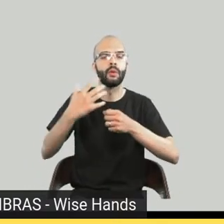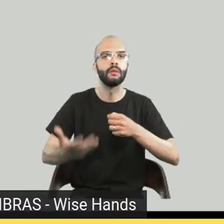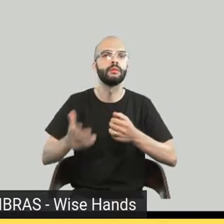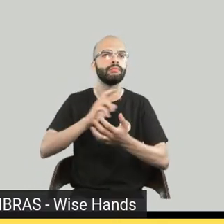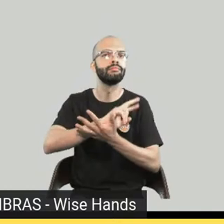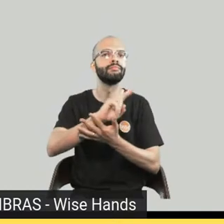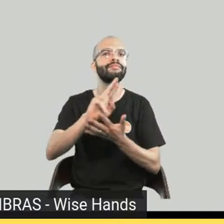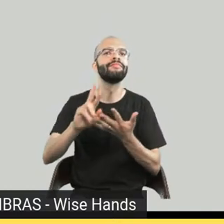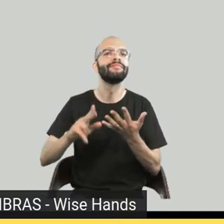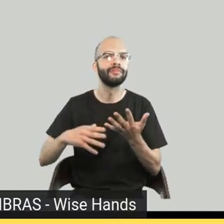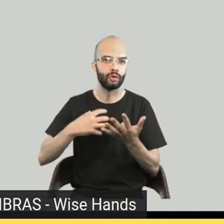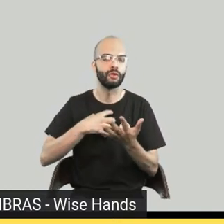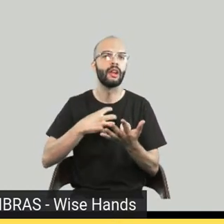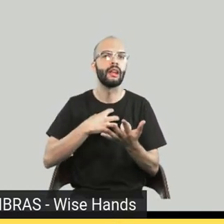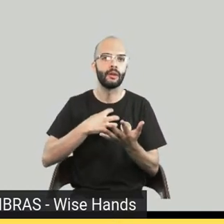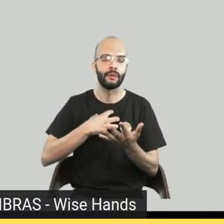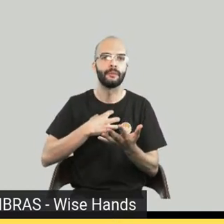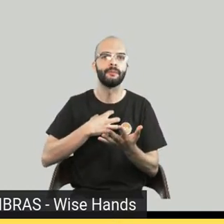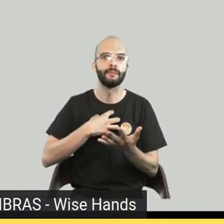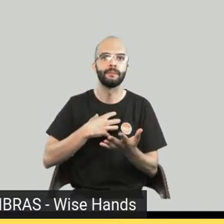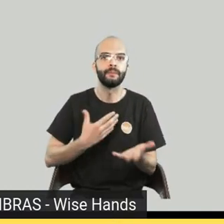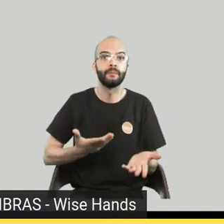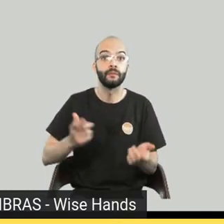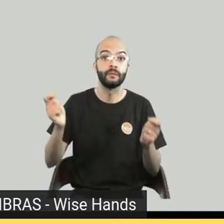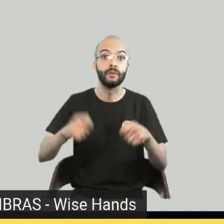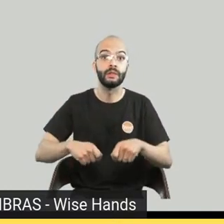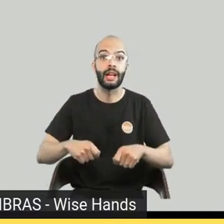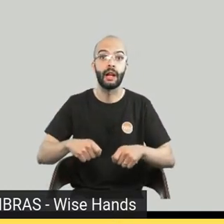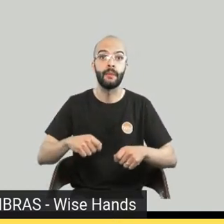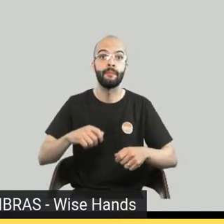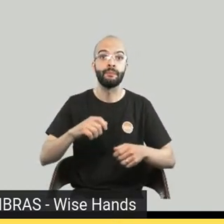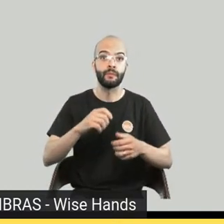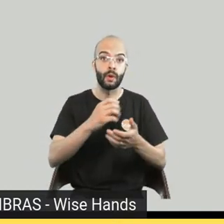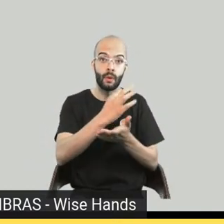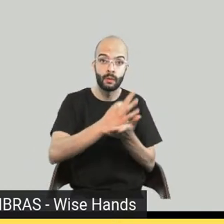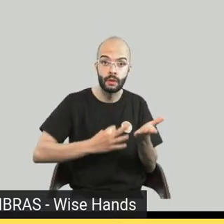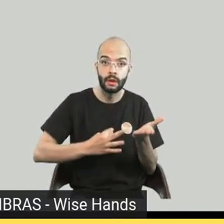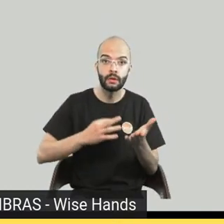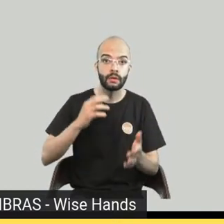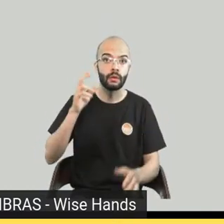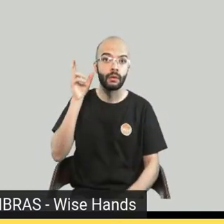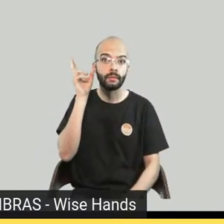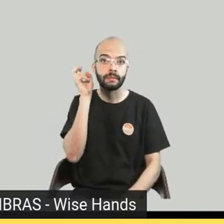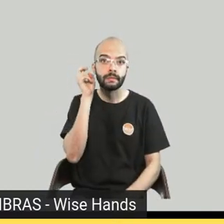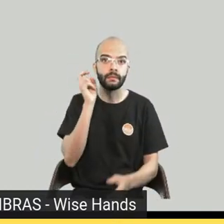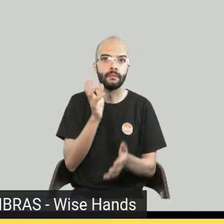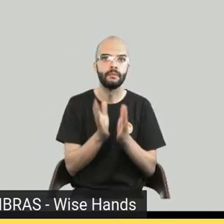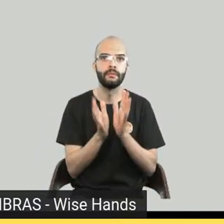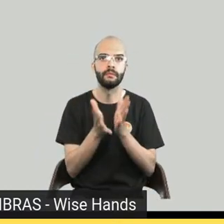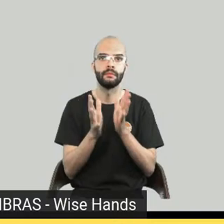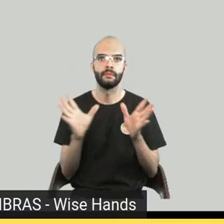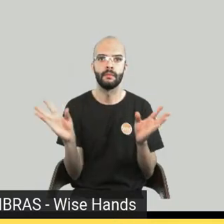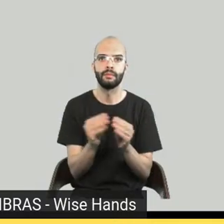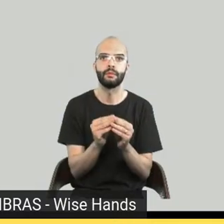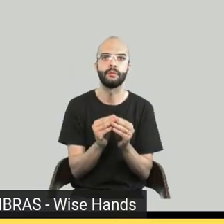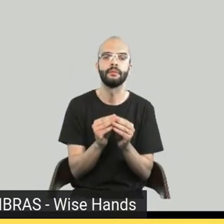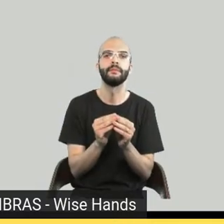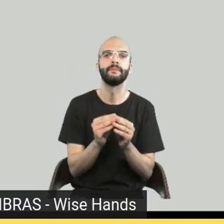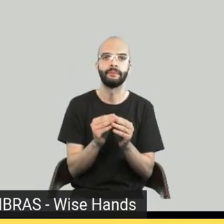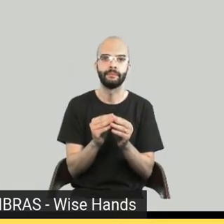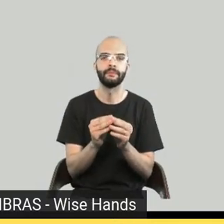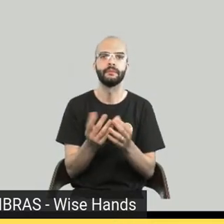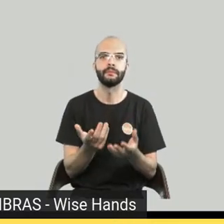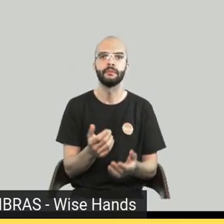maneira, por exemplo, ele incorpora o texto, o áudio e também agora a língua de sinais, né? Quer complementar,